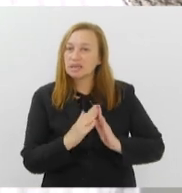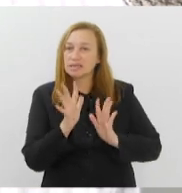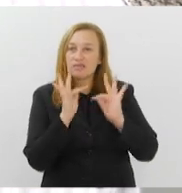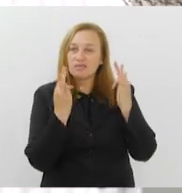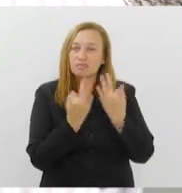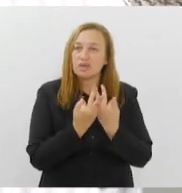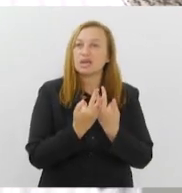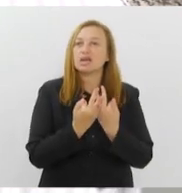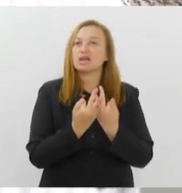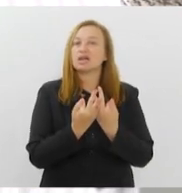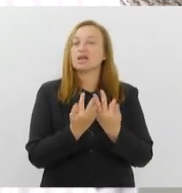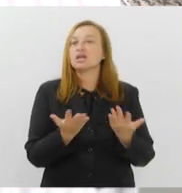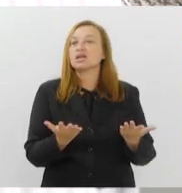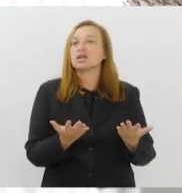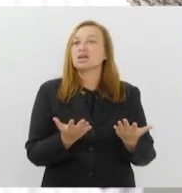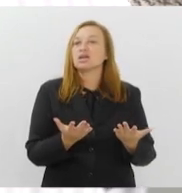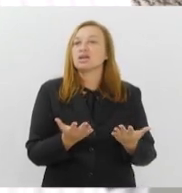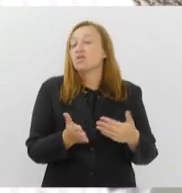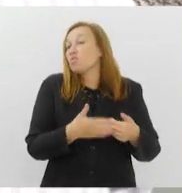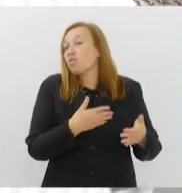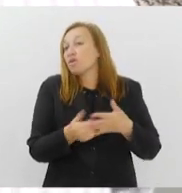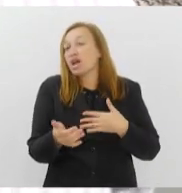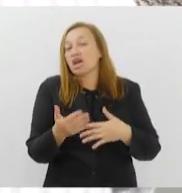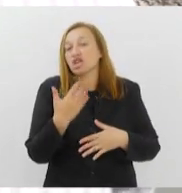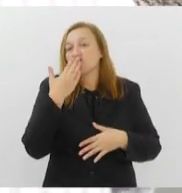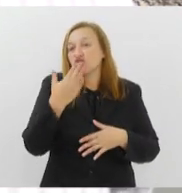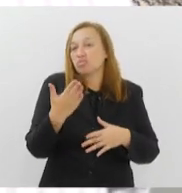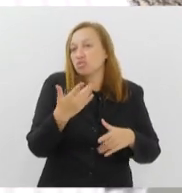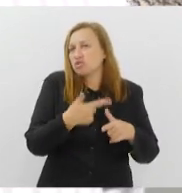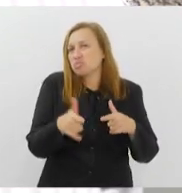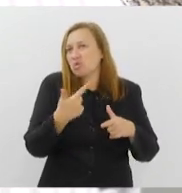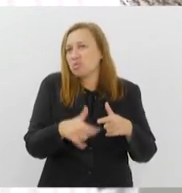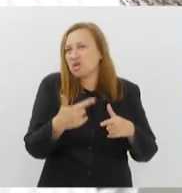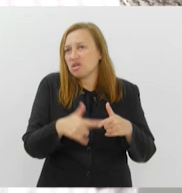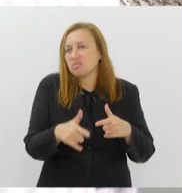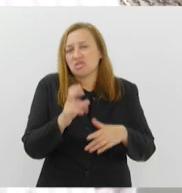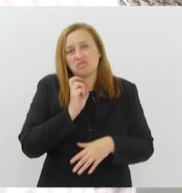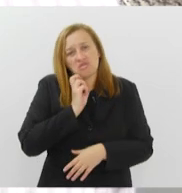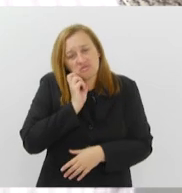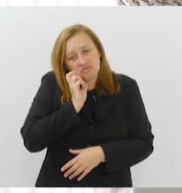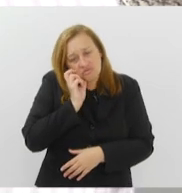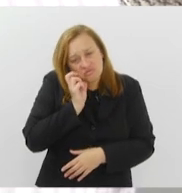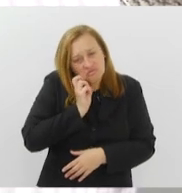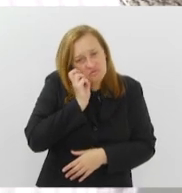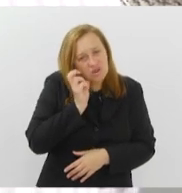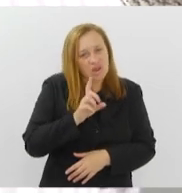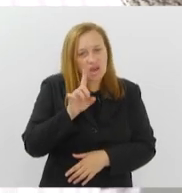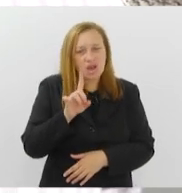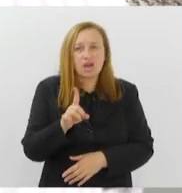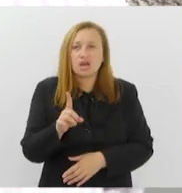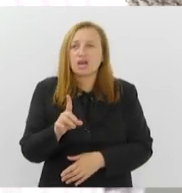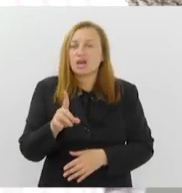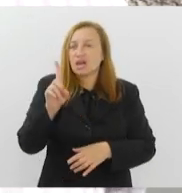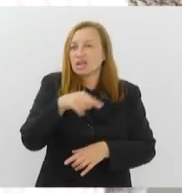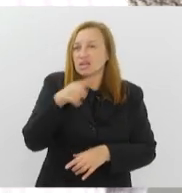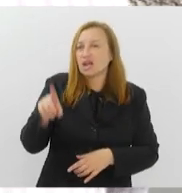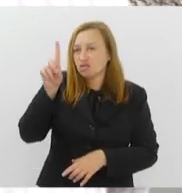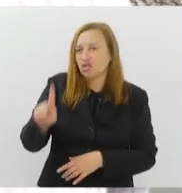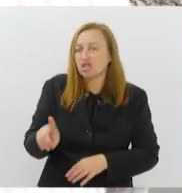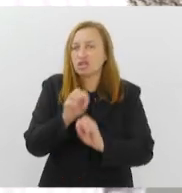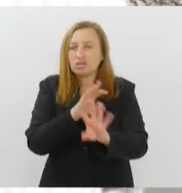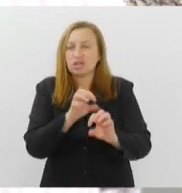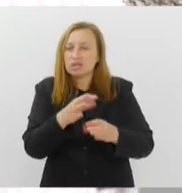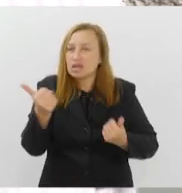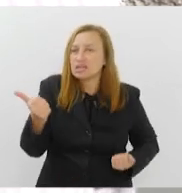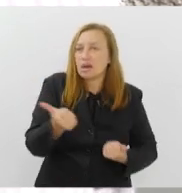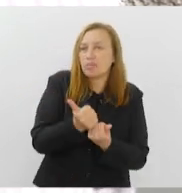que está com qualquer tipo de problema que venha constranger ali o direito à educação, esse apoio